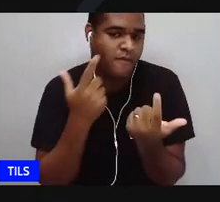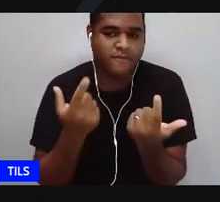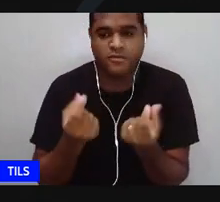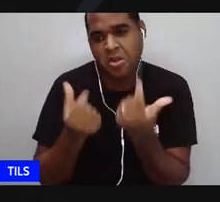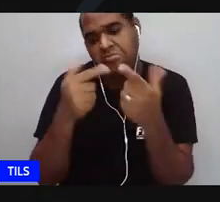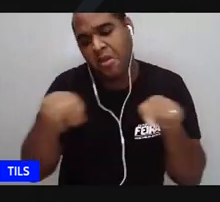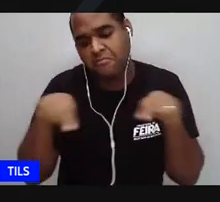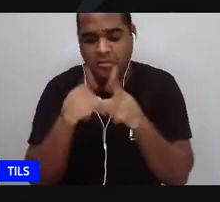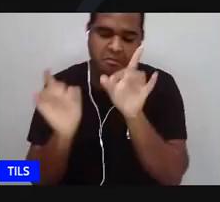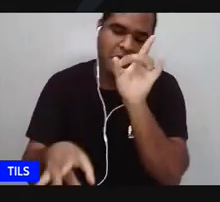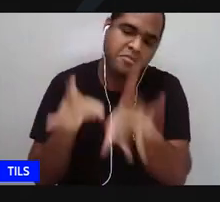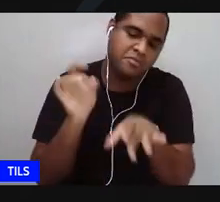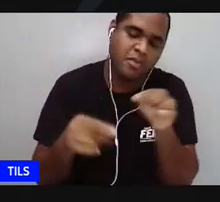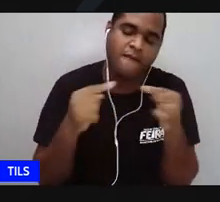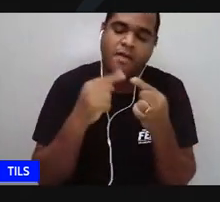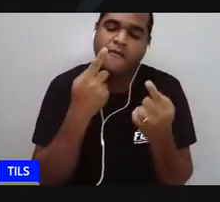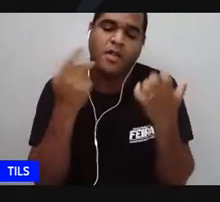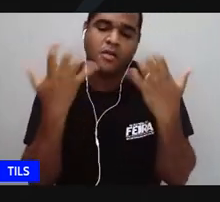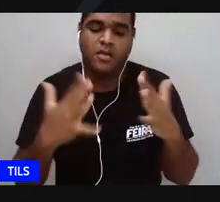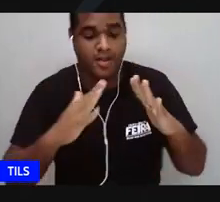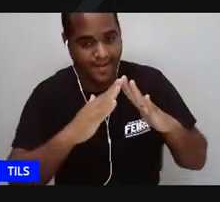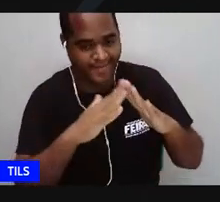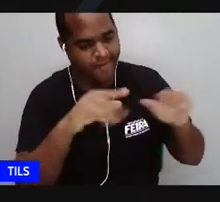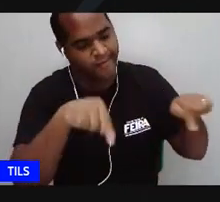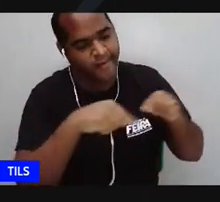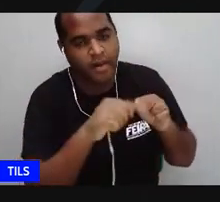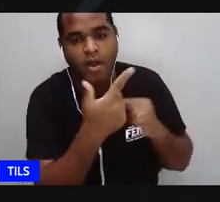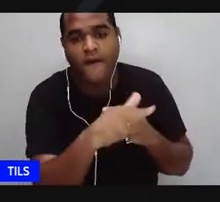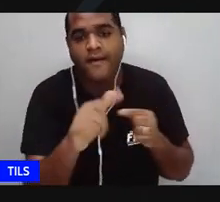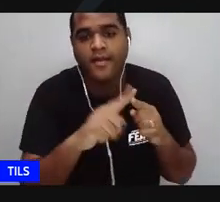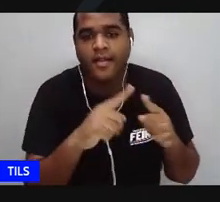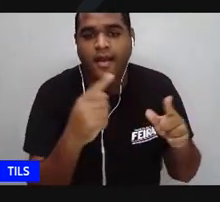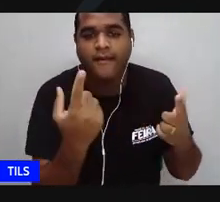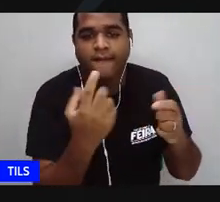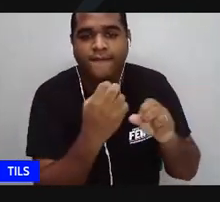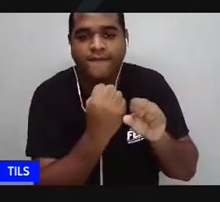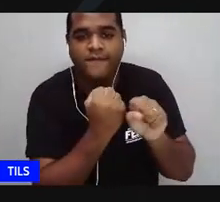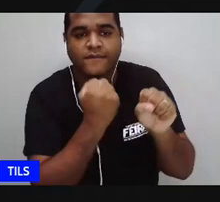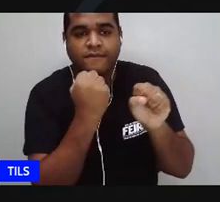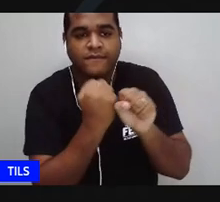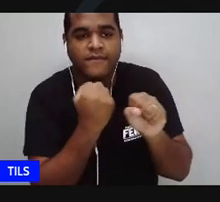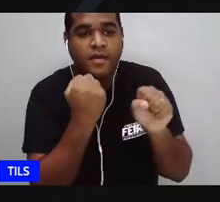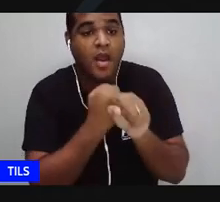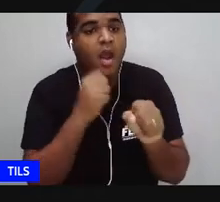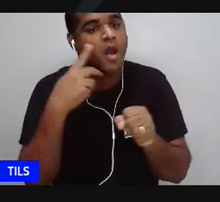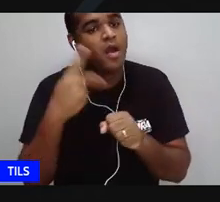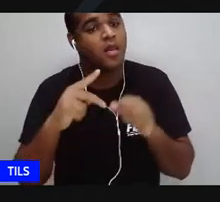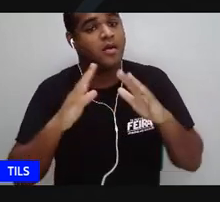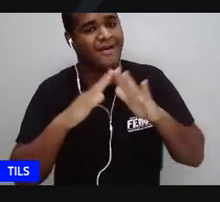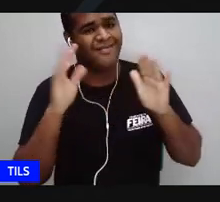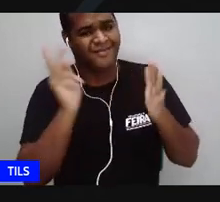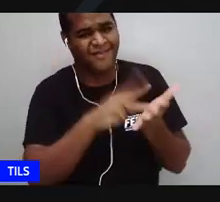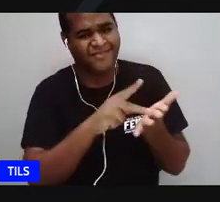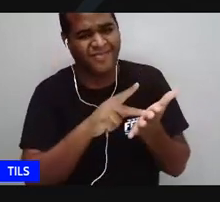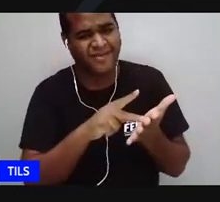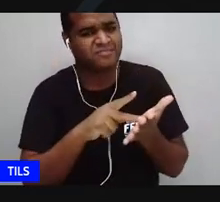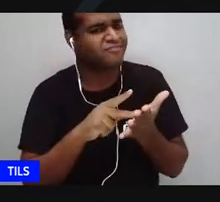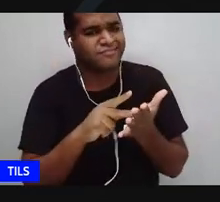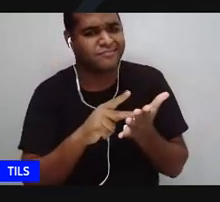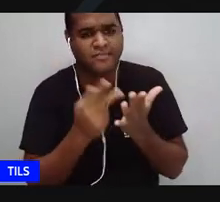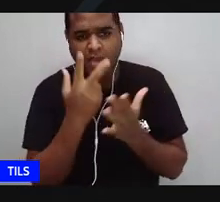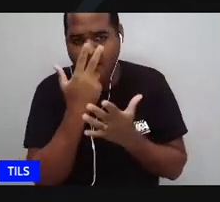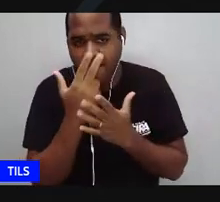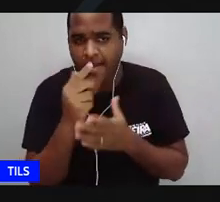despeso ela vai para uma casa de alvenaria ainda não era exatamente a casa que ela queria foi a casa que o